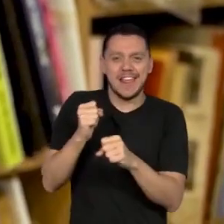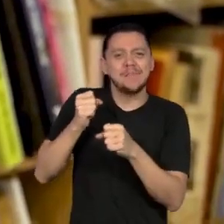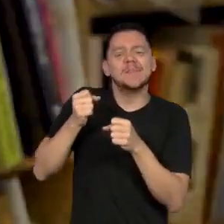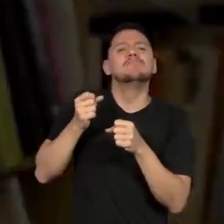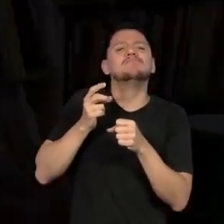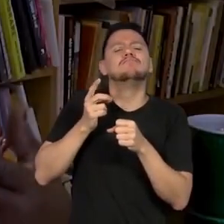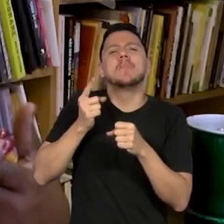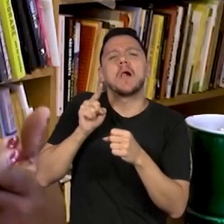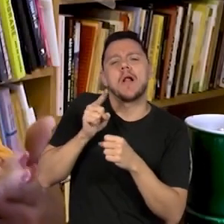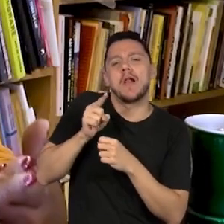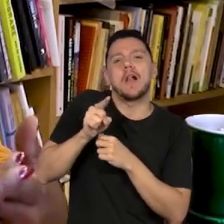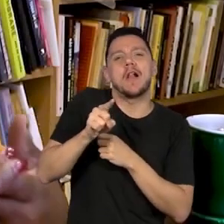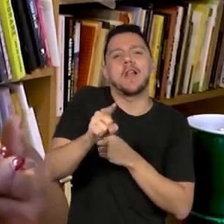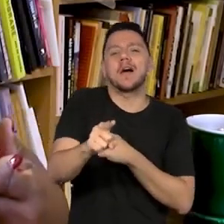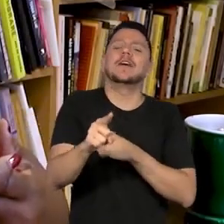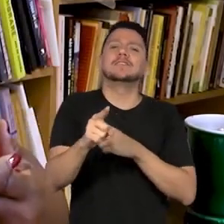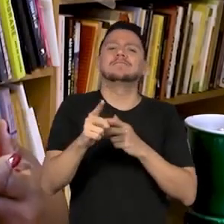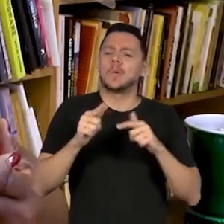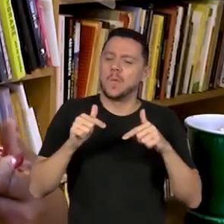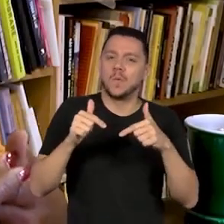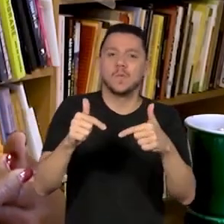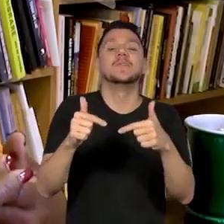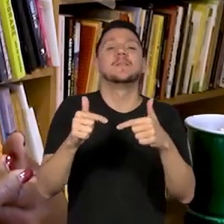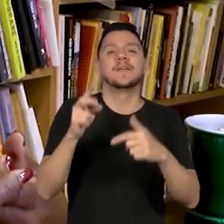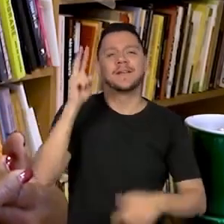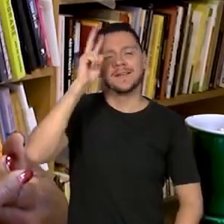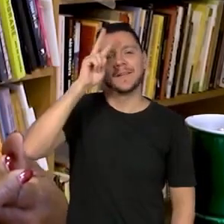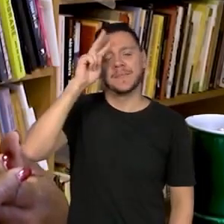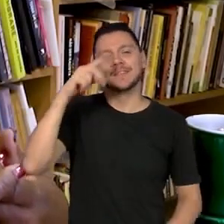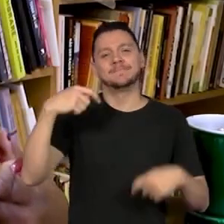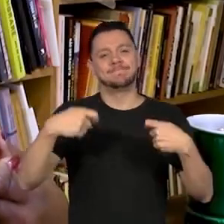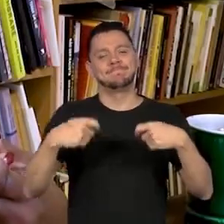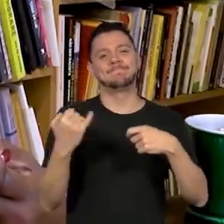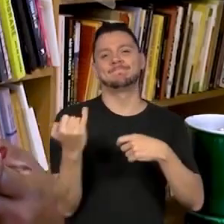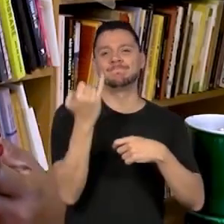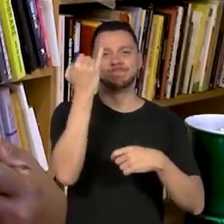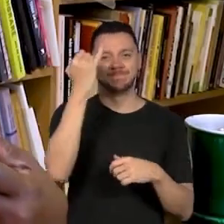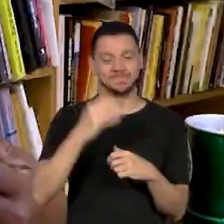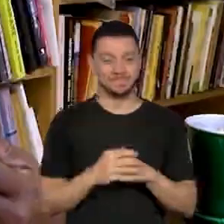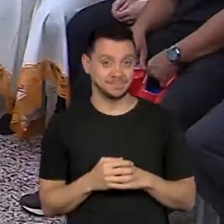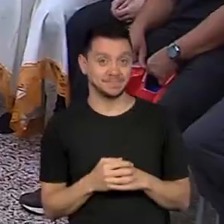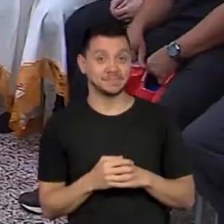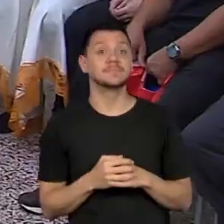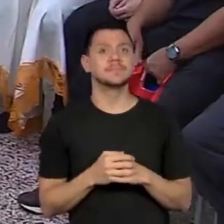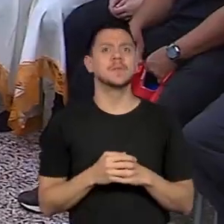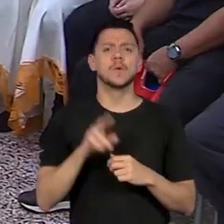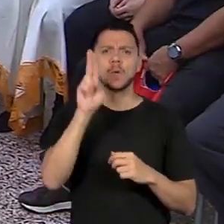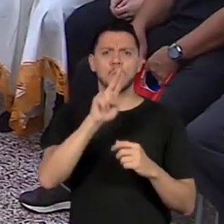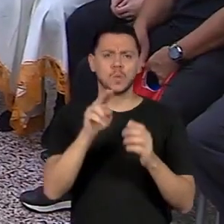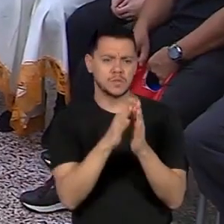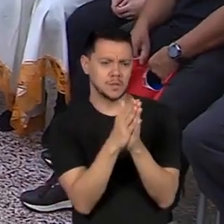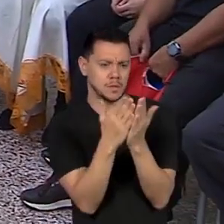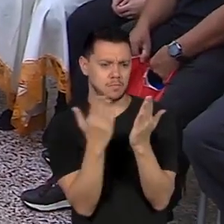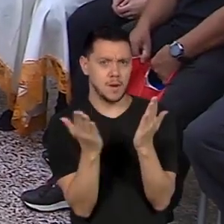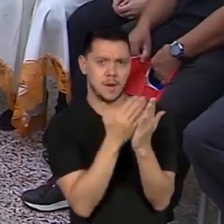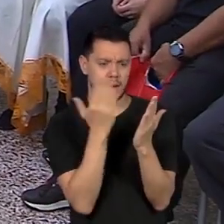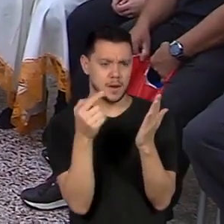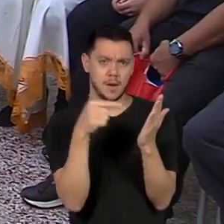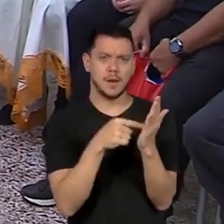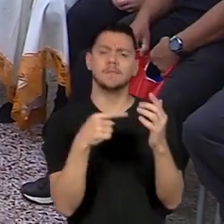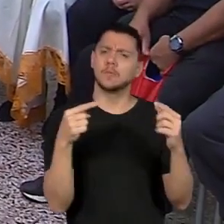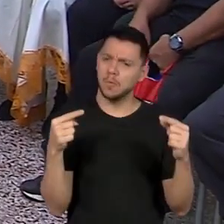Eles estão trabalhando com obras que falam a esses